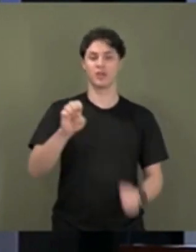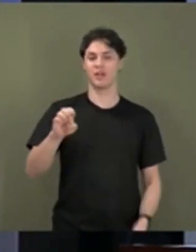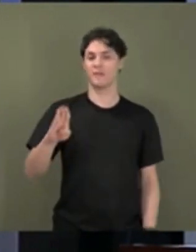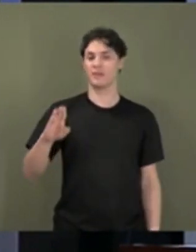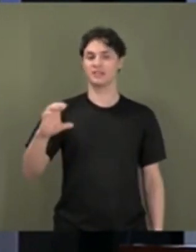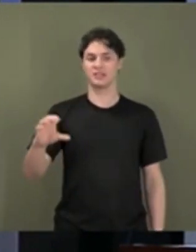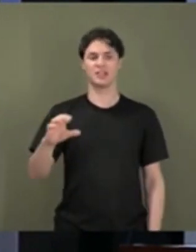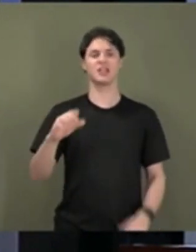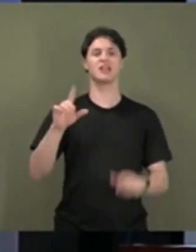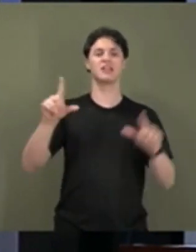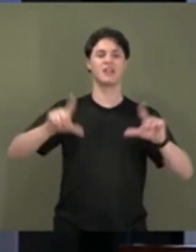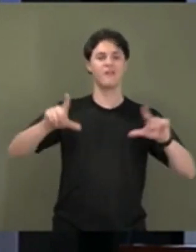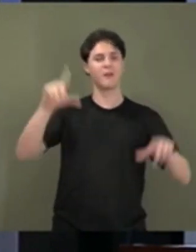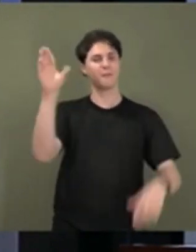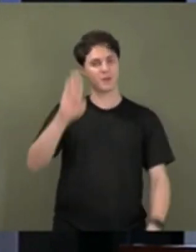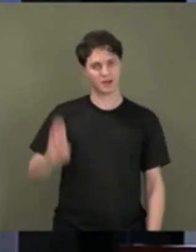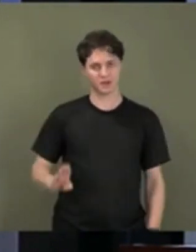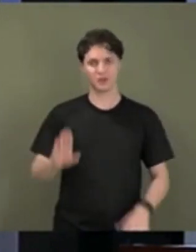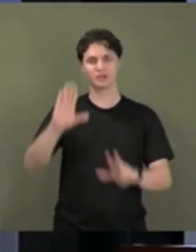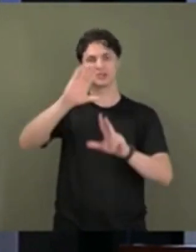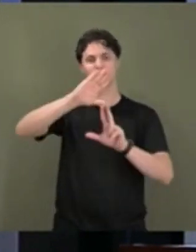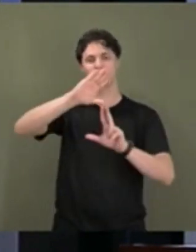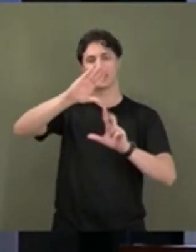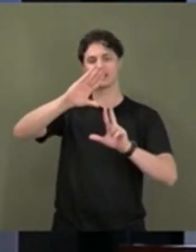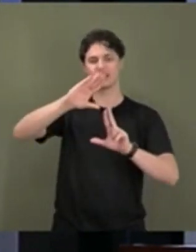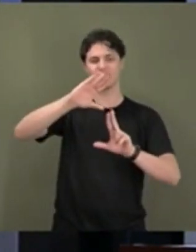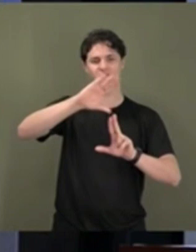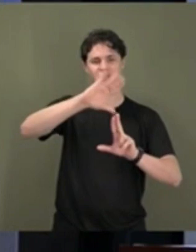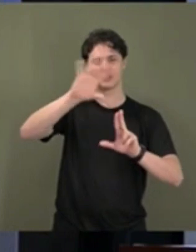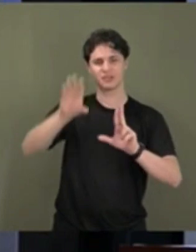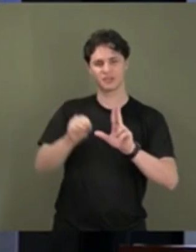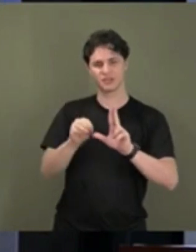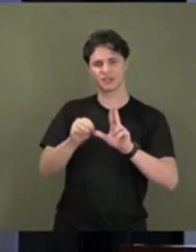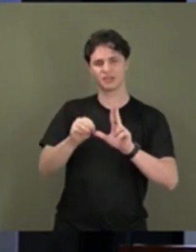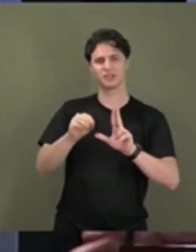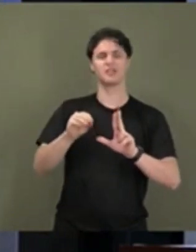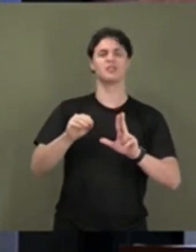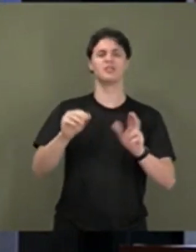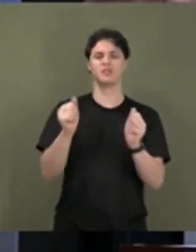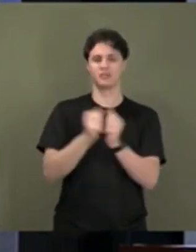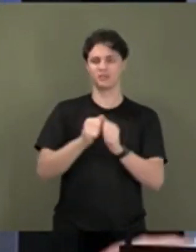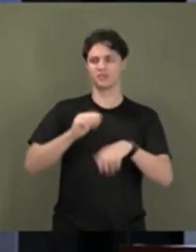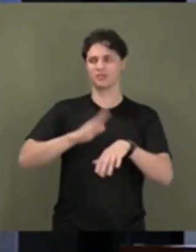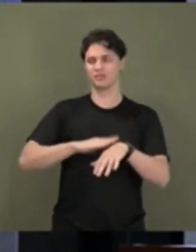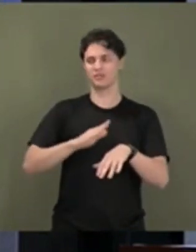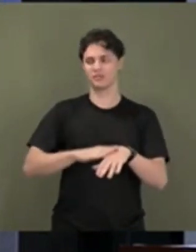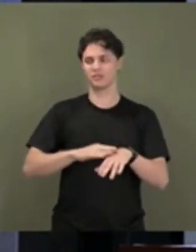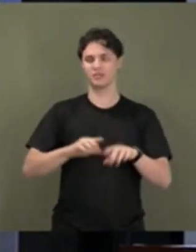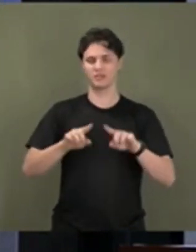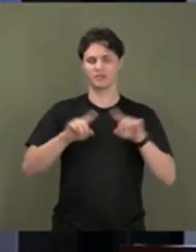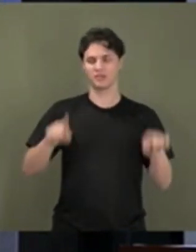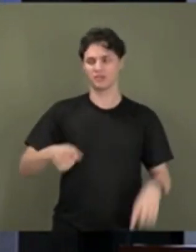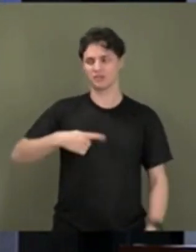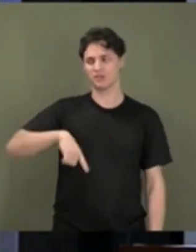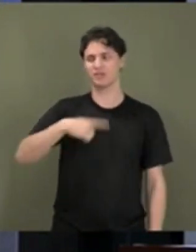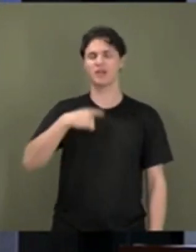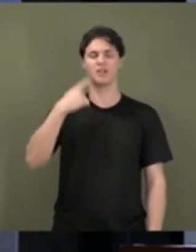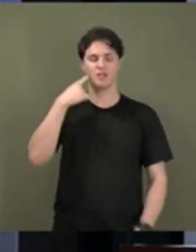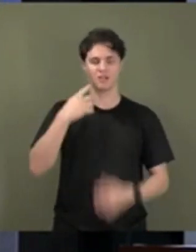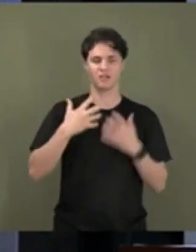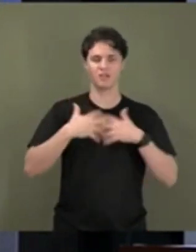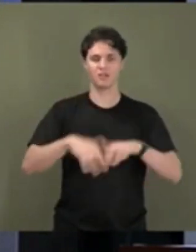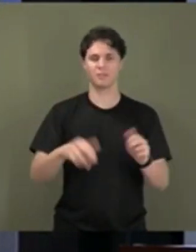Brasil. E estamos felizes todos nesse nosso caminhar juntos. Viu, Jair?